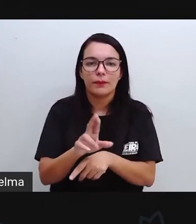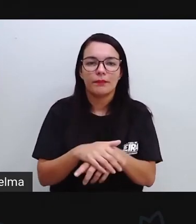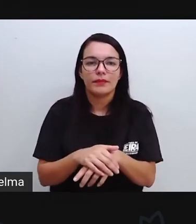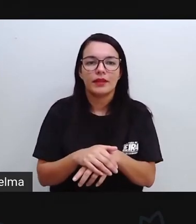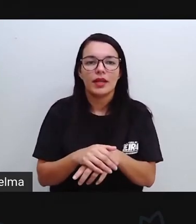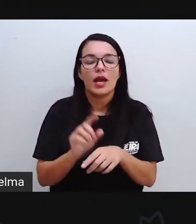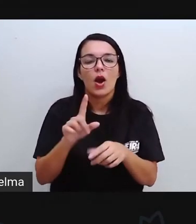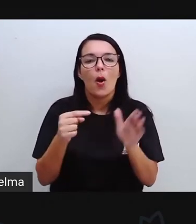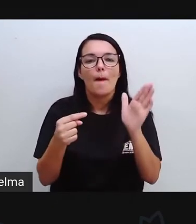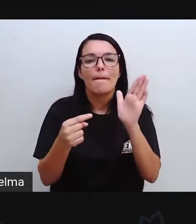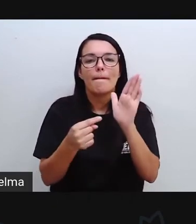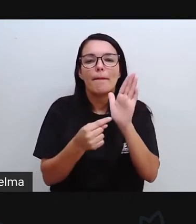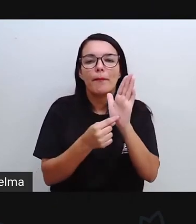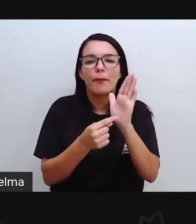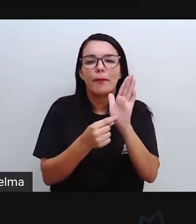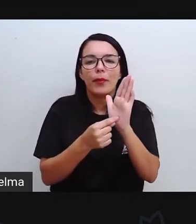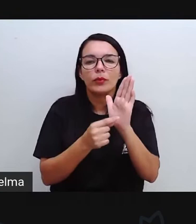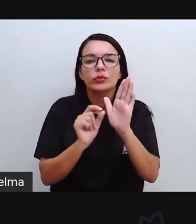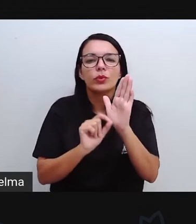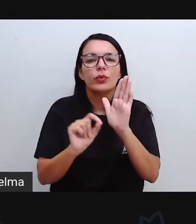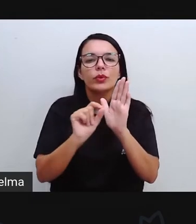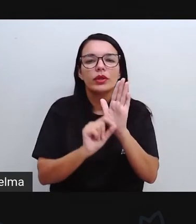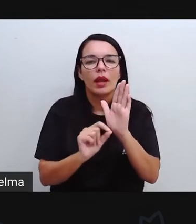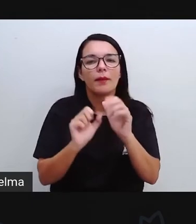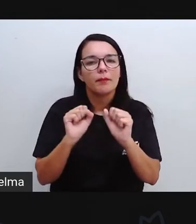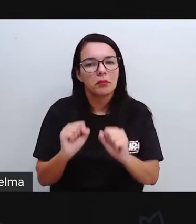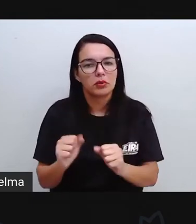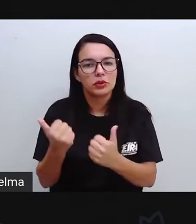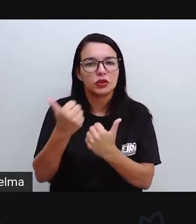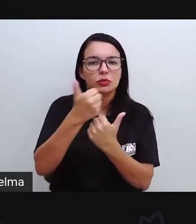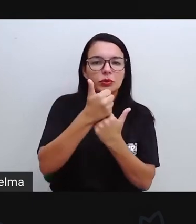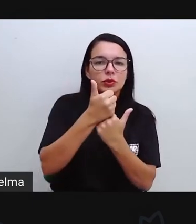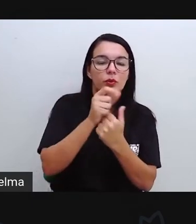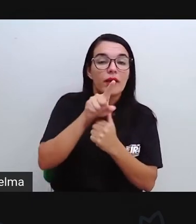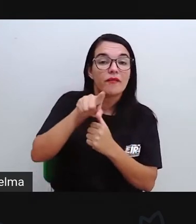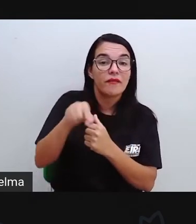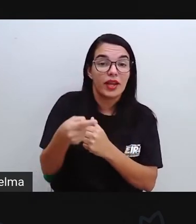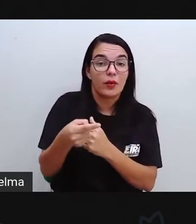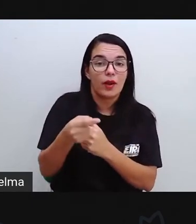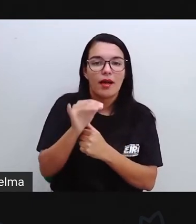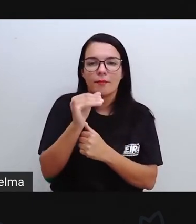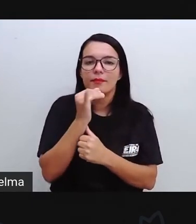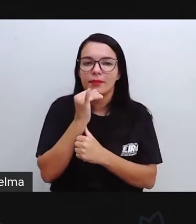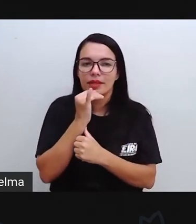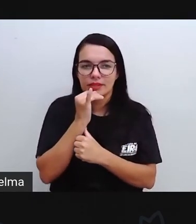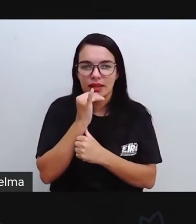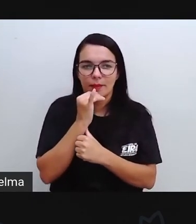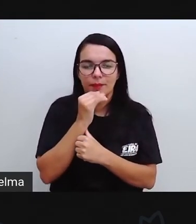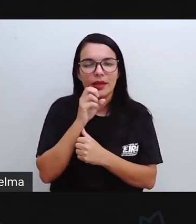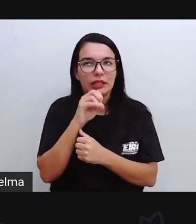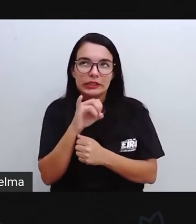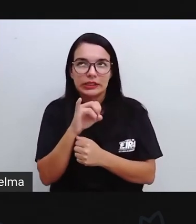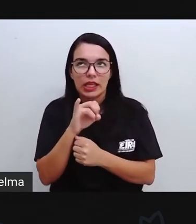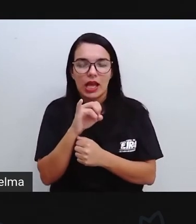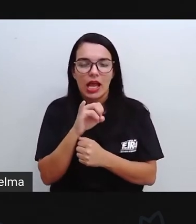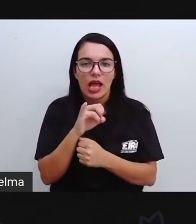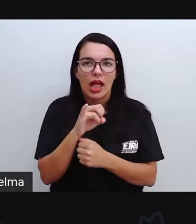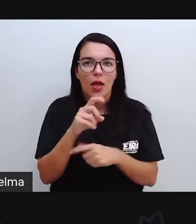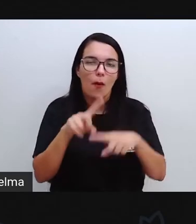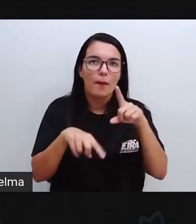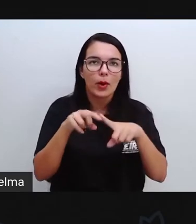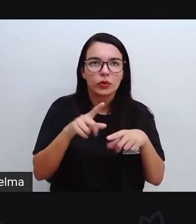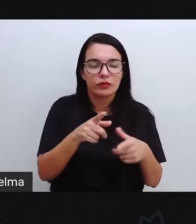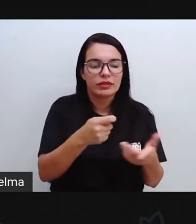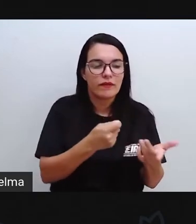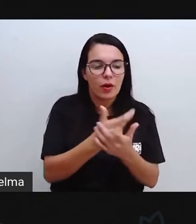pontinho aqui, que serve pra gente substituir a vírgula, certo? Por exemplo, é um produto de R$25